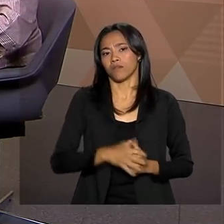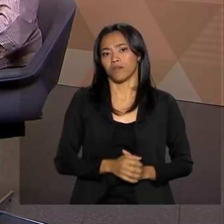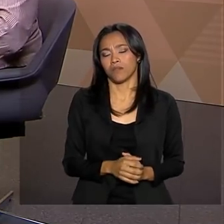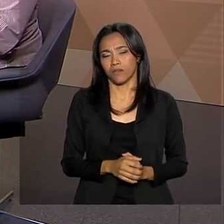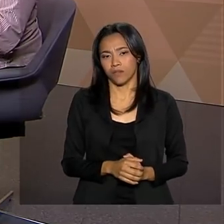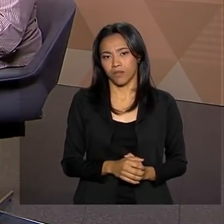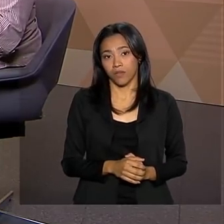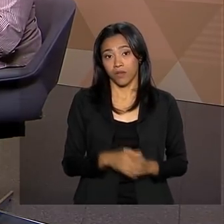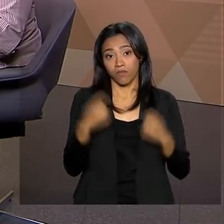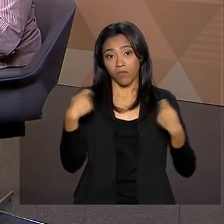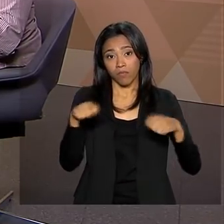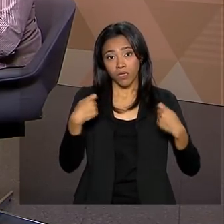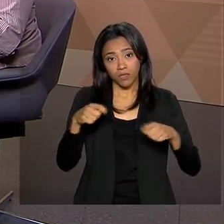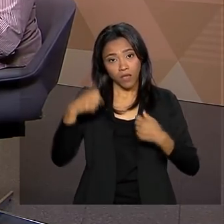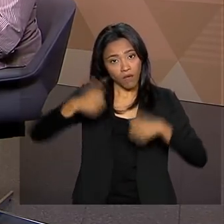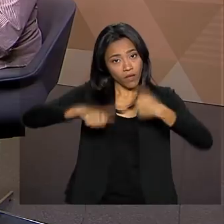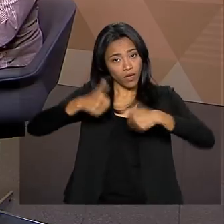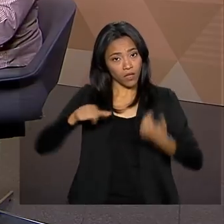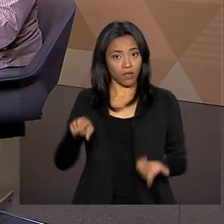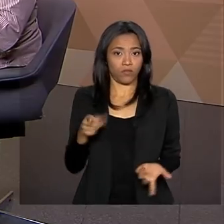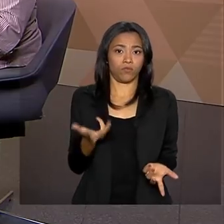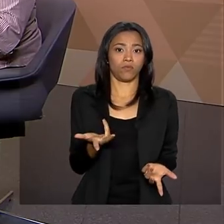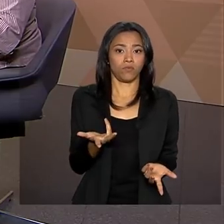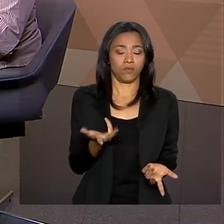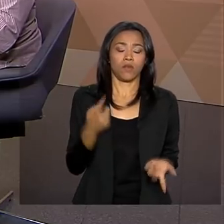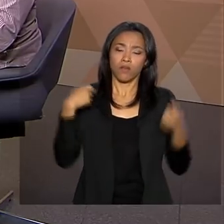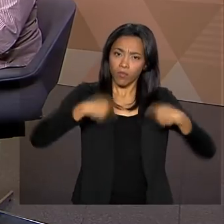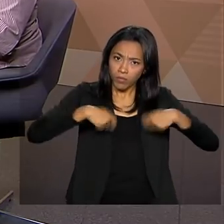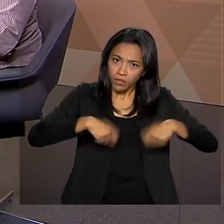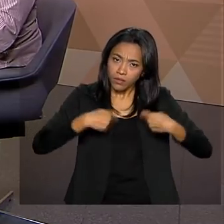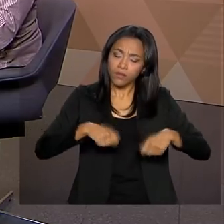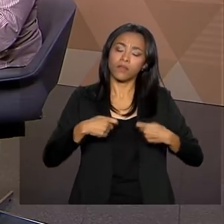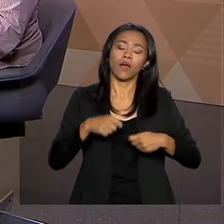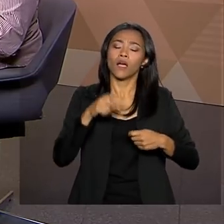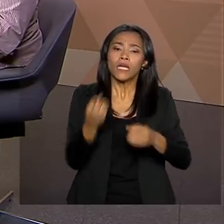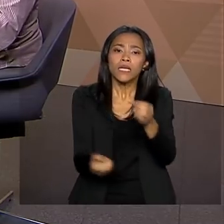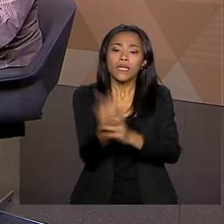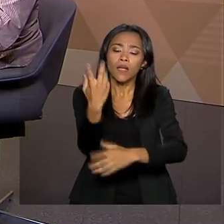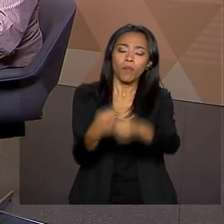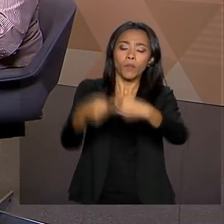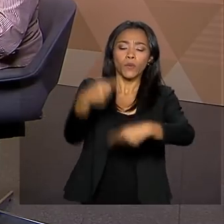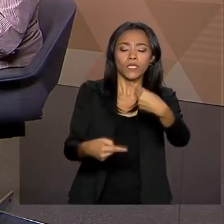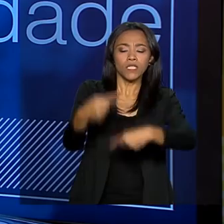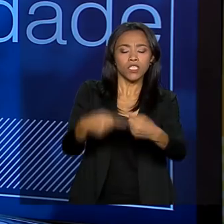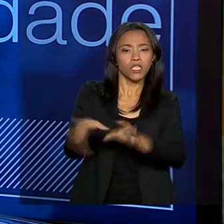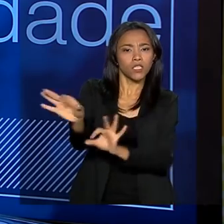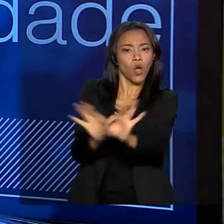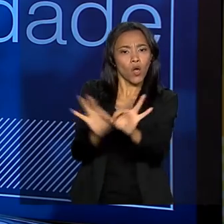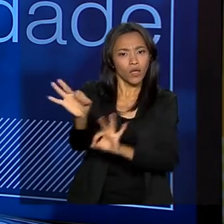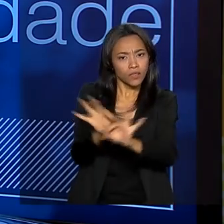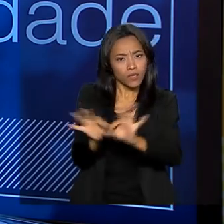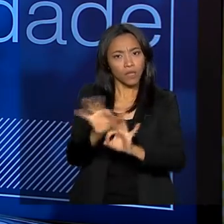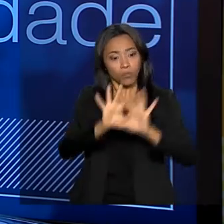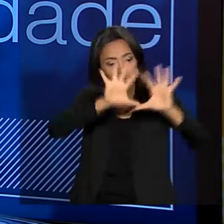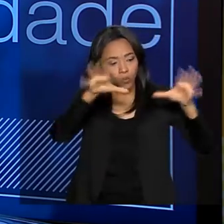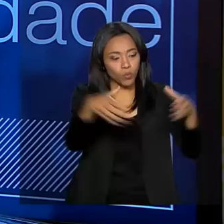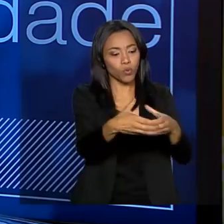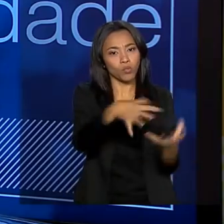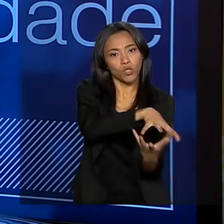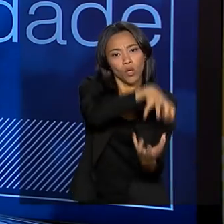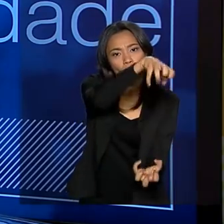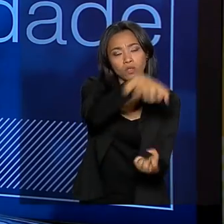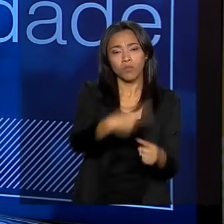Nós vamos precisar rever isso no Brasil. Nós vamos precisar construir políticas públicas estruturantes para a população idosa, mesmo porque